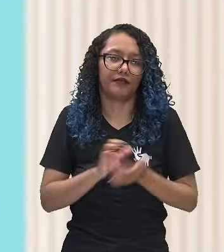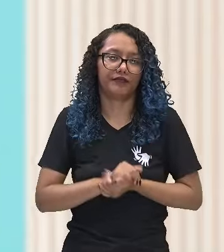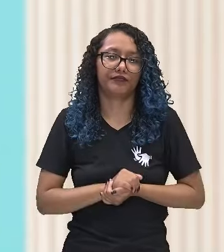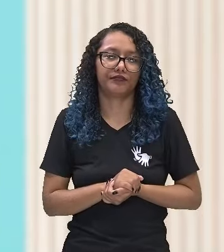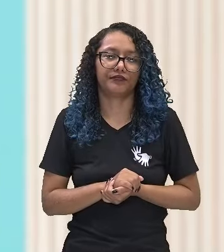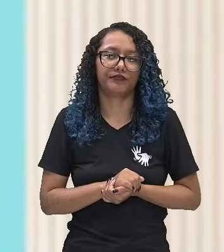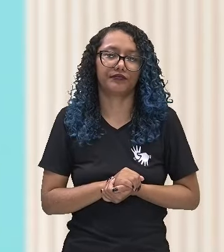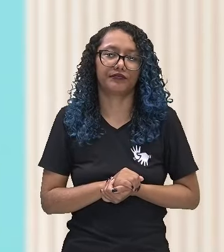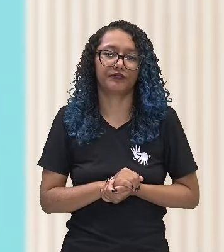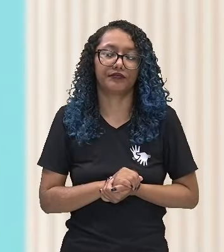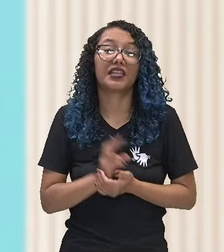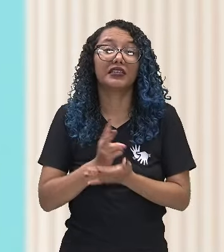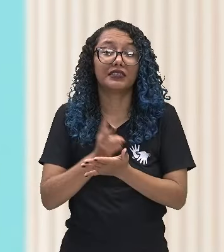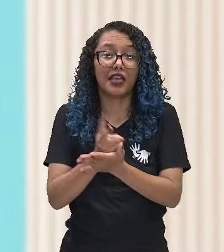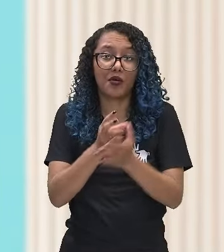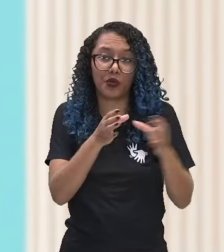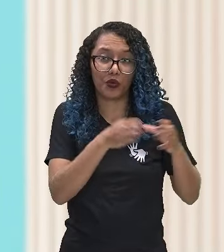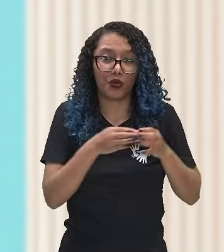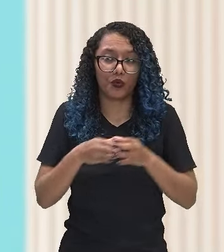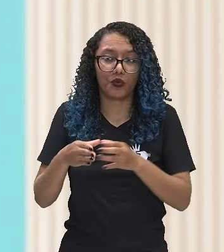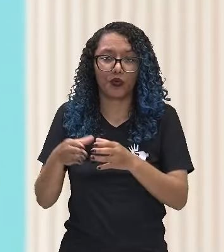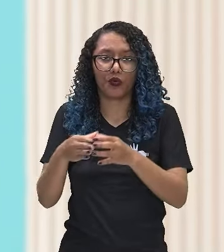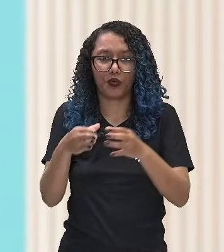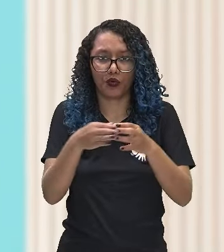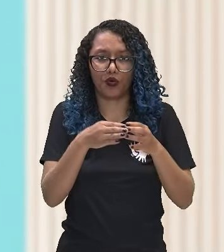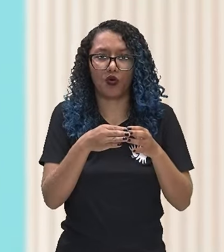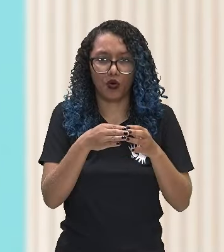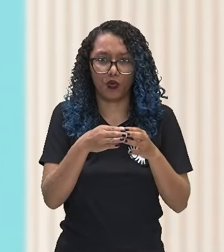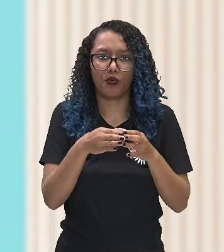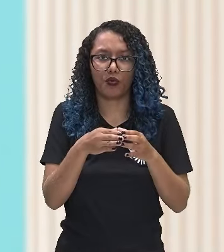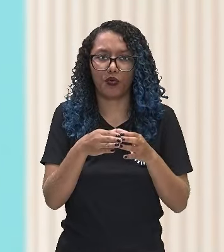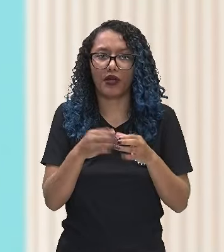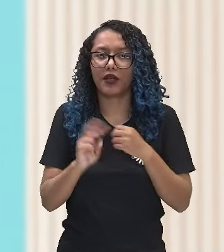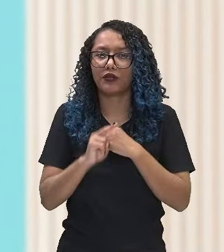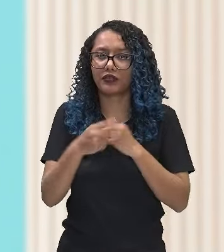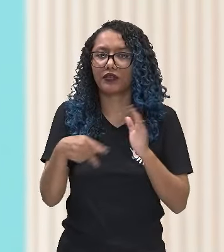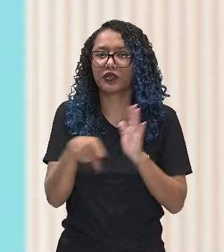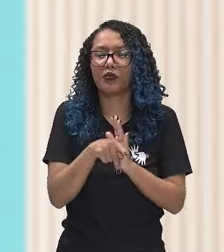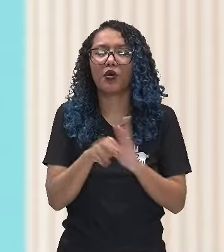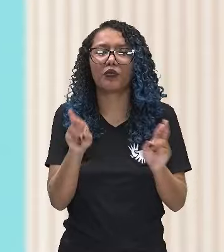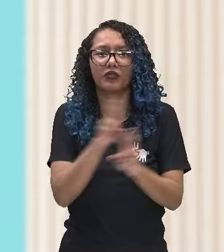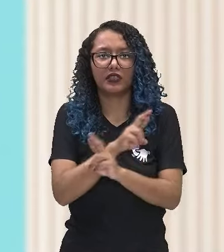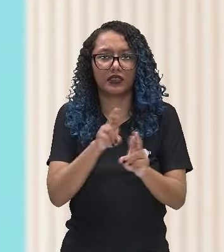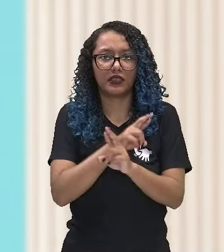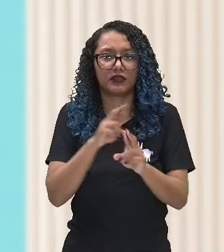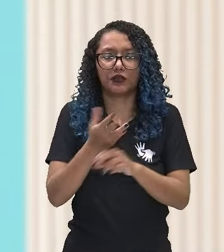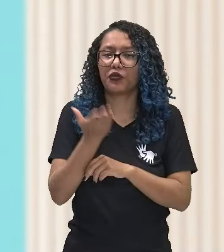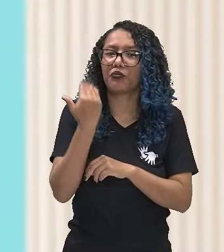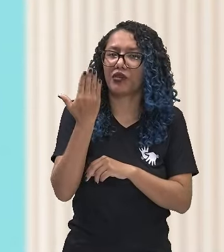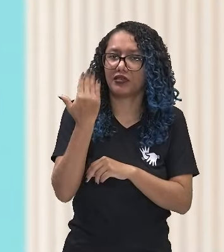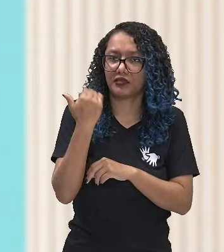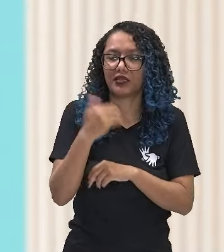sempre culturas de classes, compreendidas como produto das relações antagônicas nelas presentes.